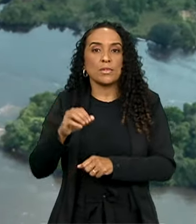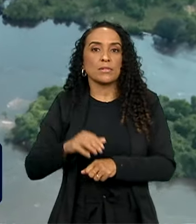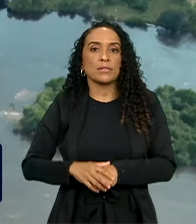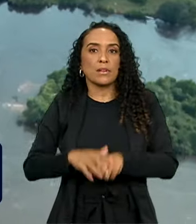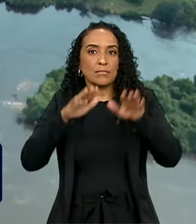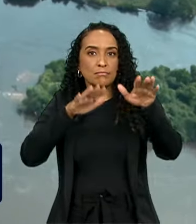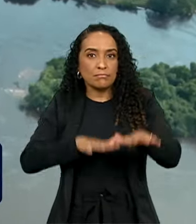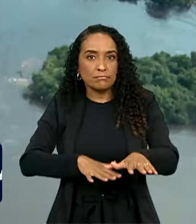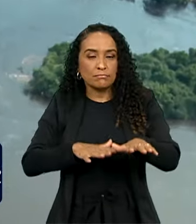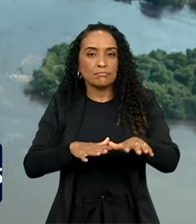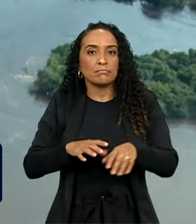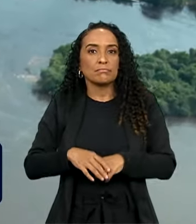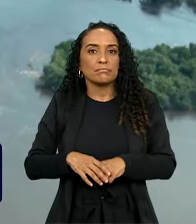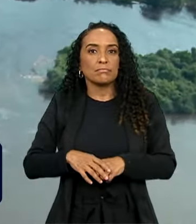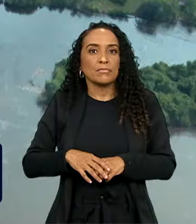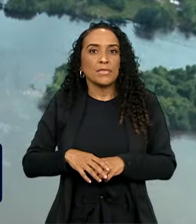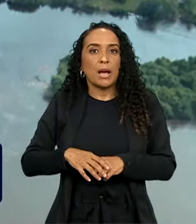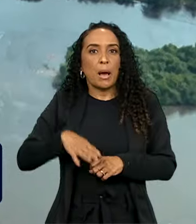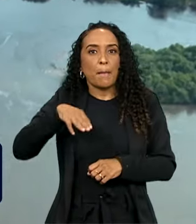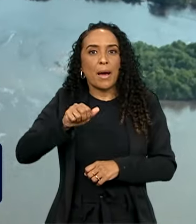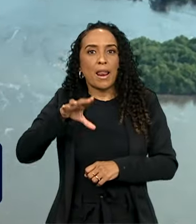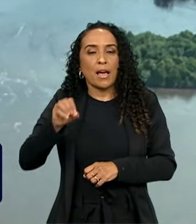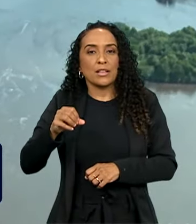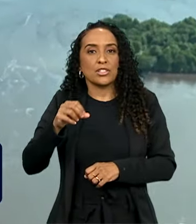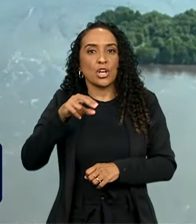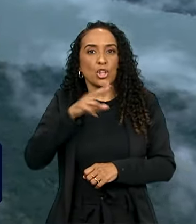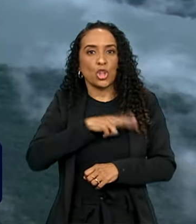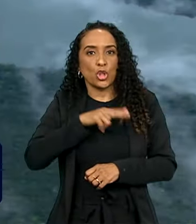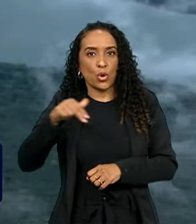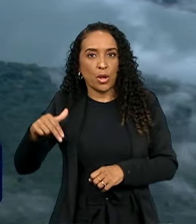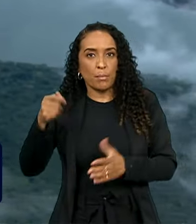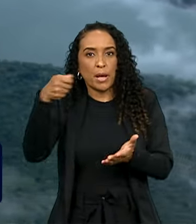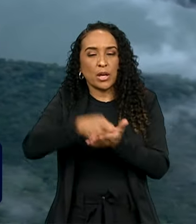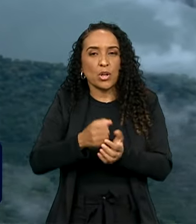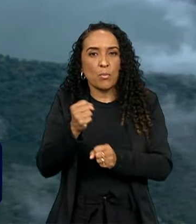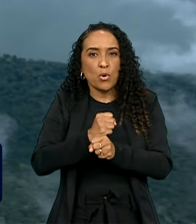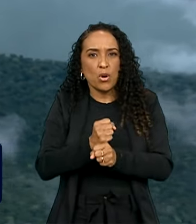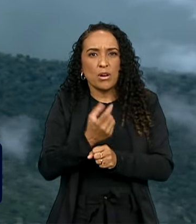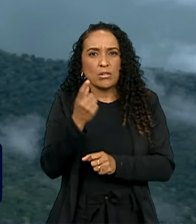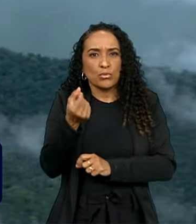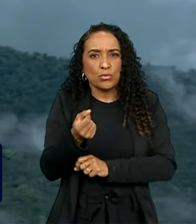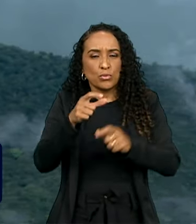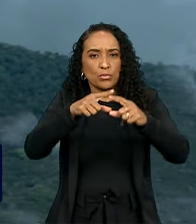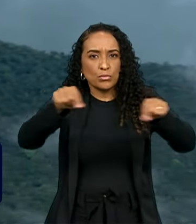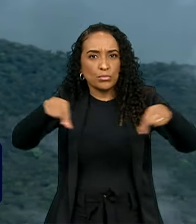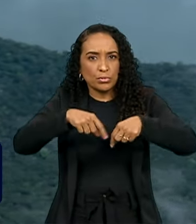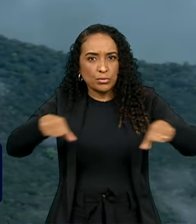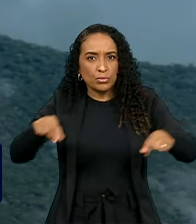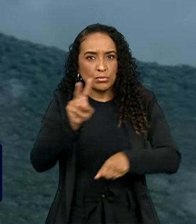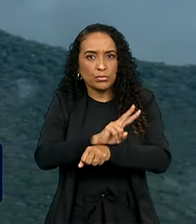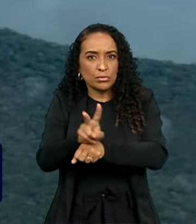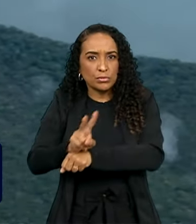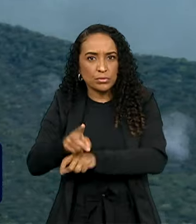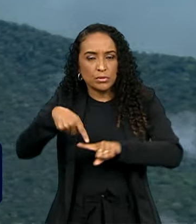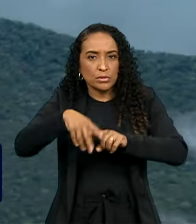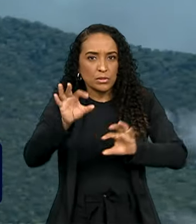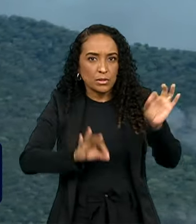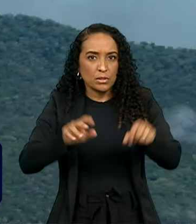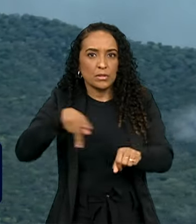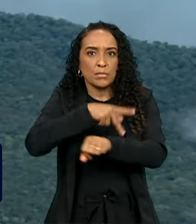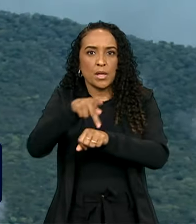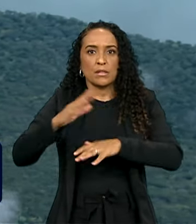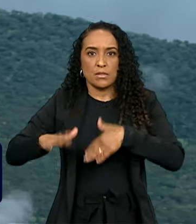Árabes, Unidos, Malásia e Noruega pagarão por ano um valor fixo por hectare de floresta conservada ou restaurada